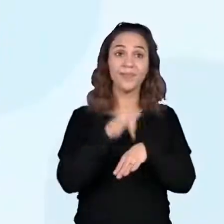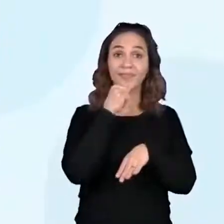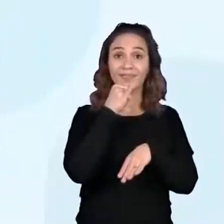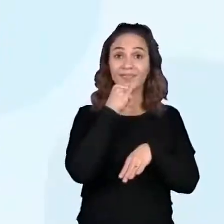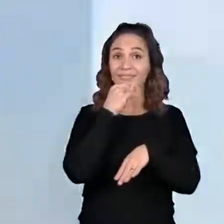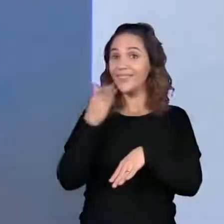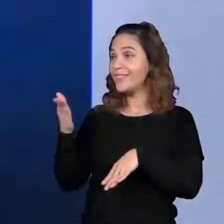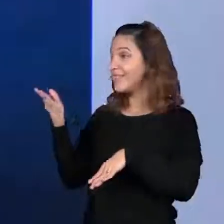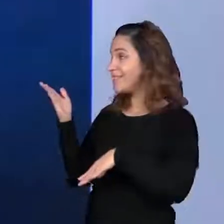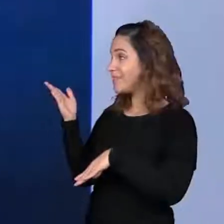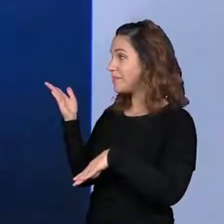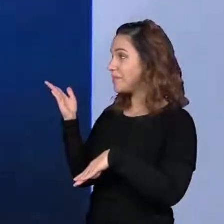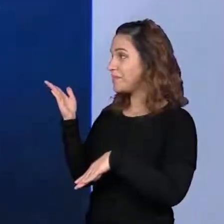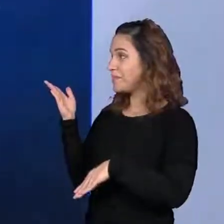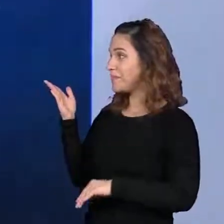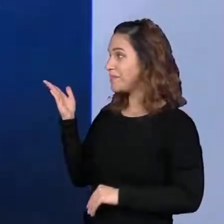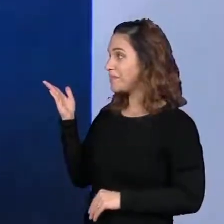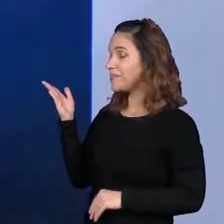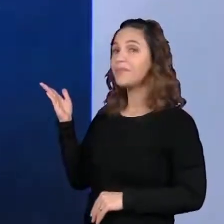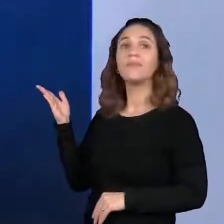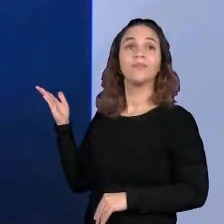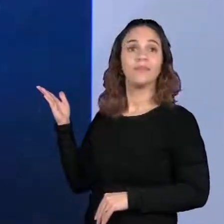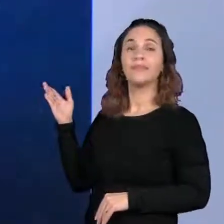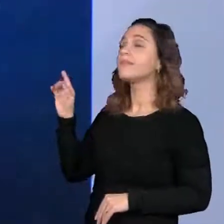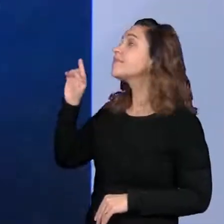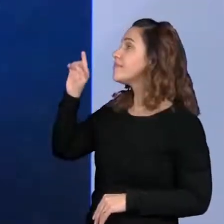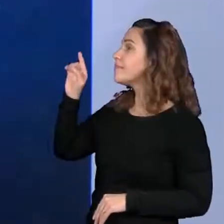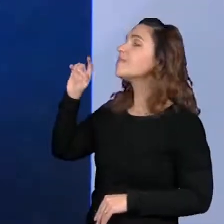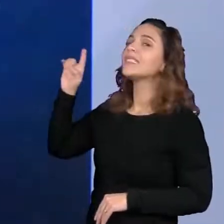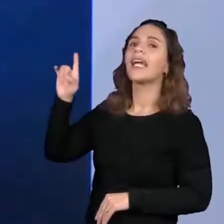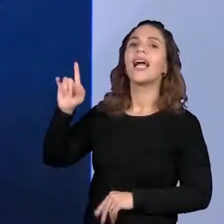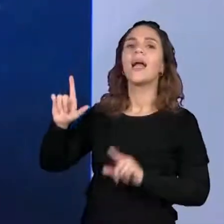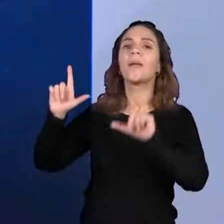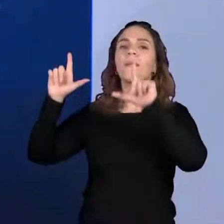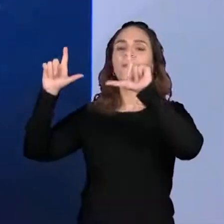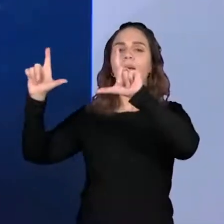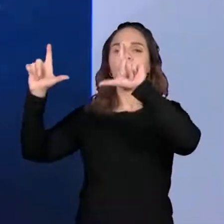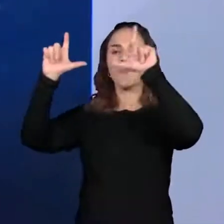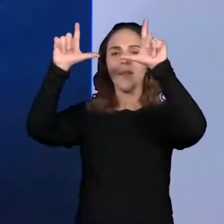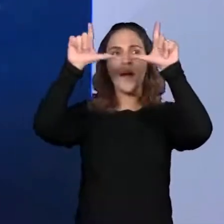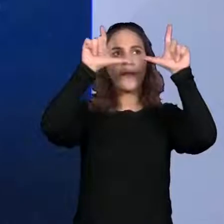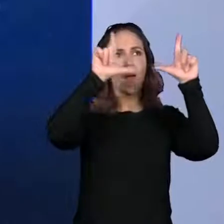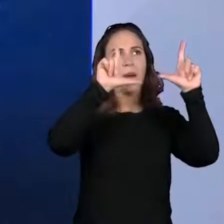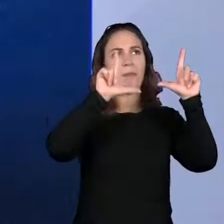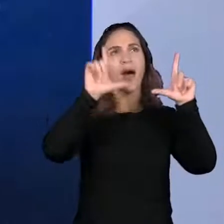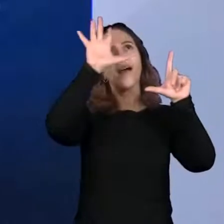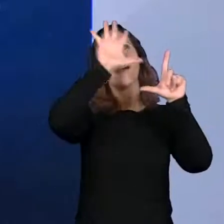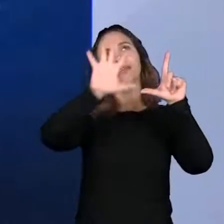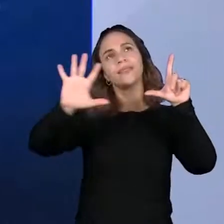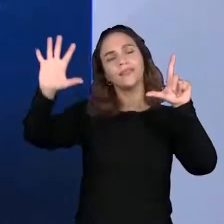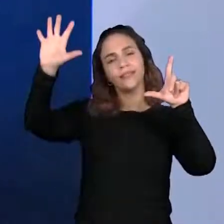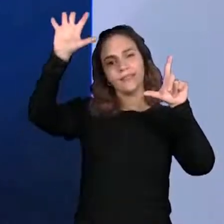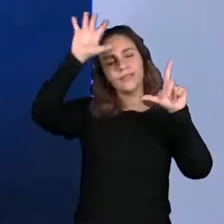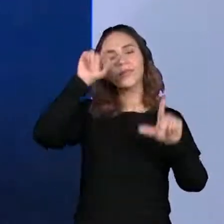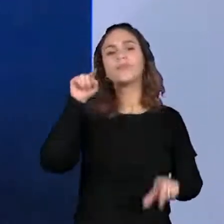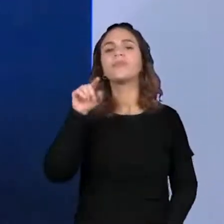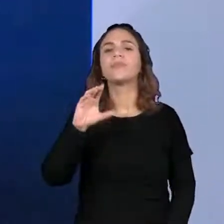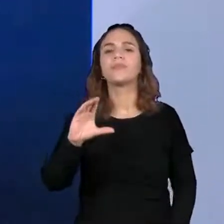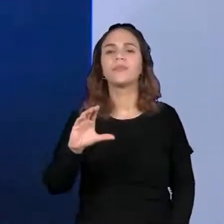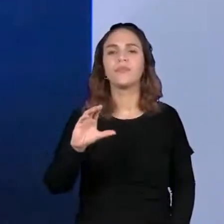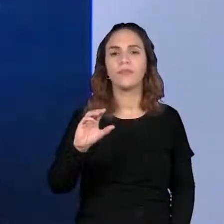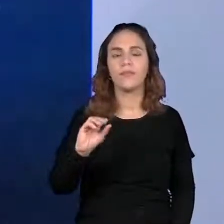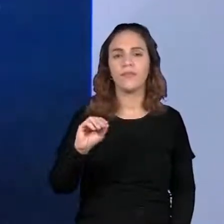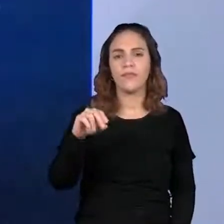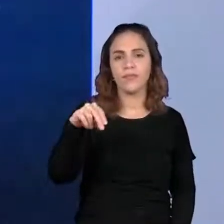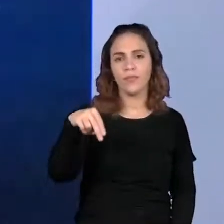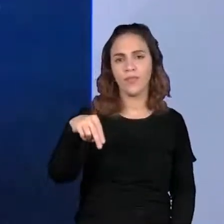foto, olha só, de uma constelação, tá? Então, constelação é um